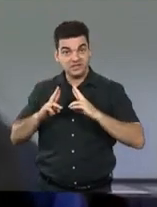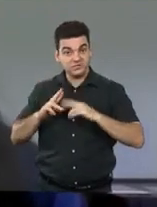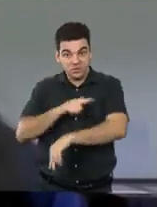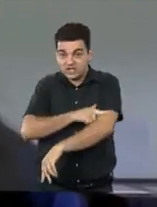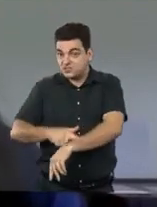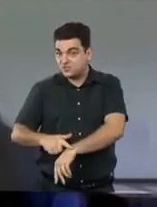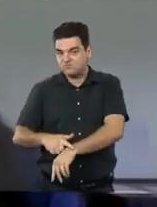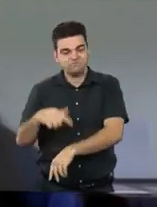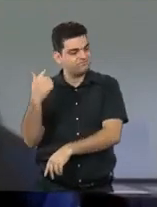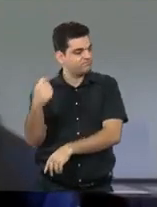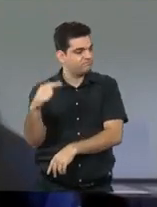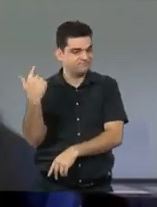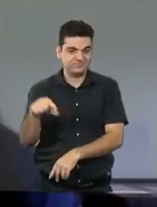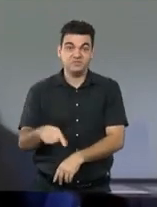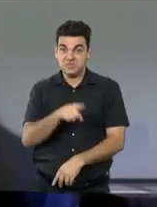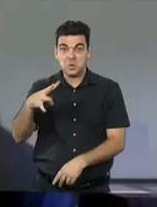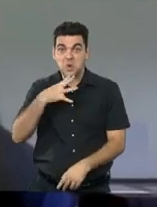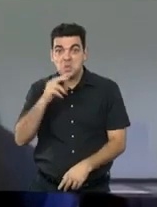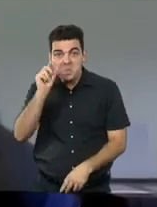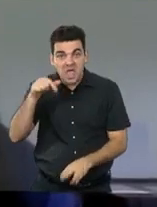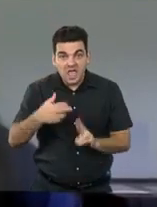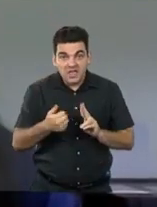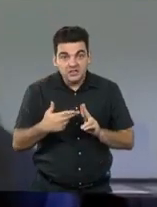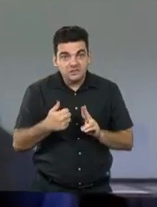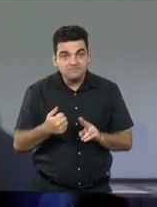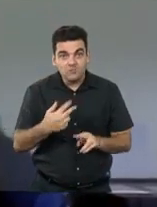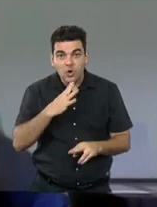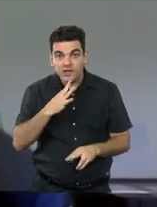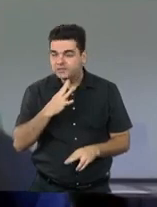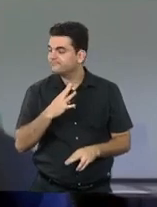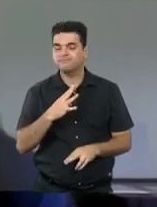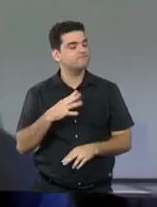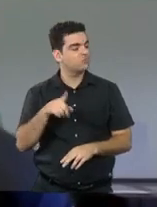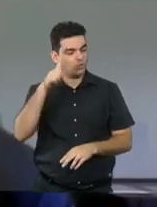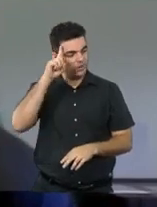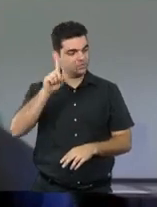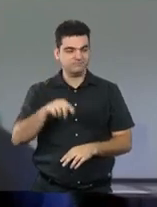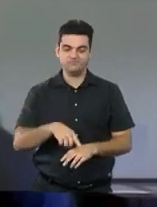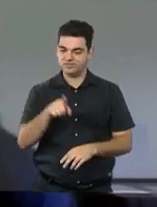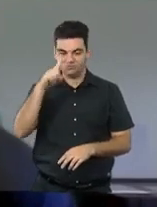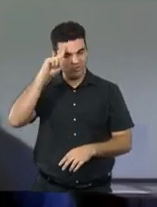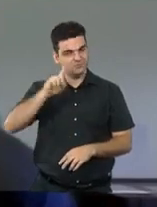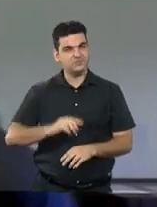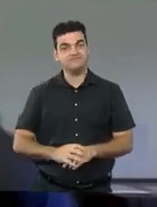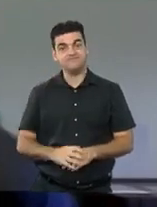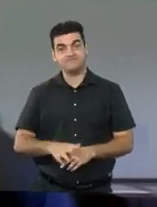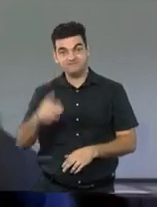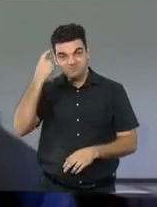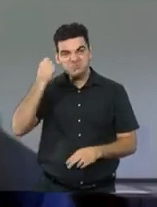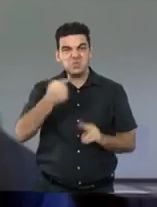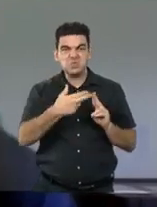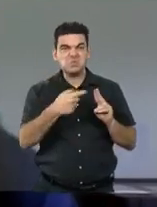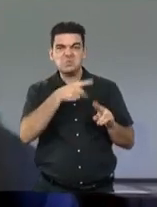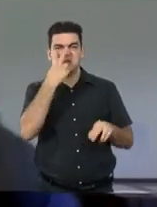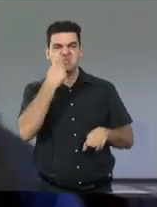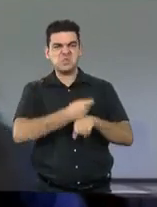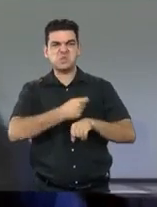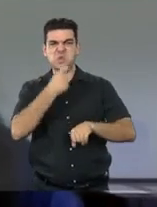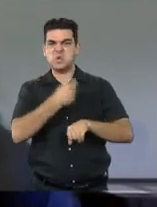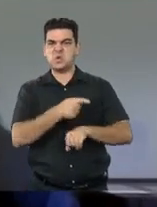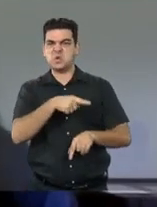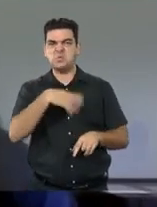desconhecimento muitas vezes da realidade dos indígenas no Brasil. Muita gente acha que os indígenas ainda